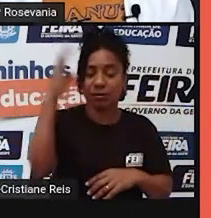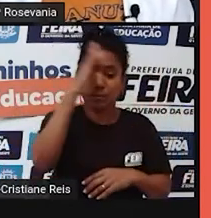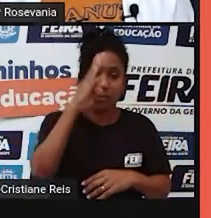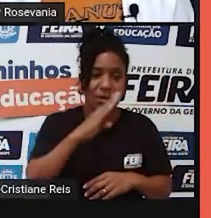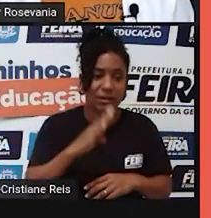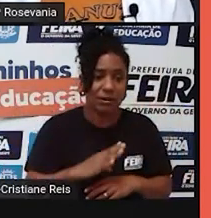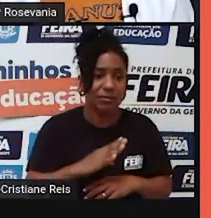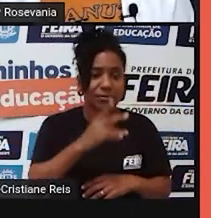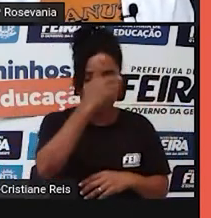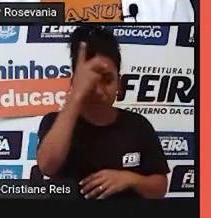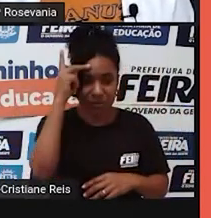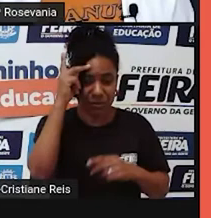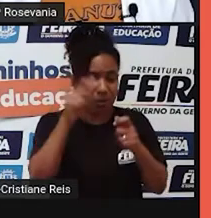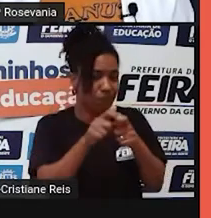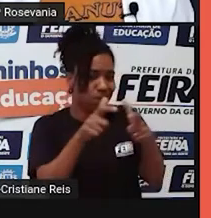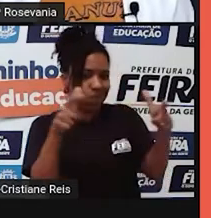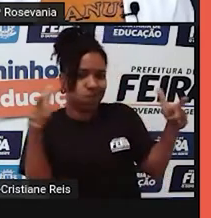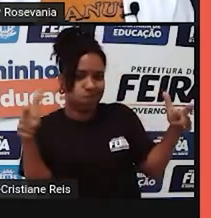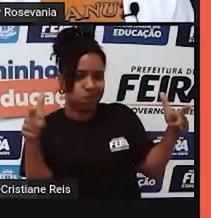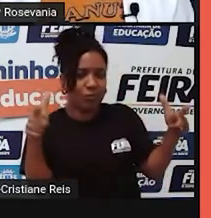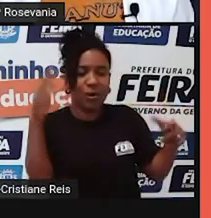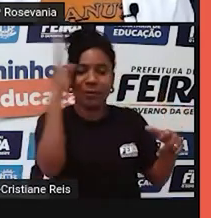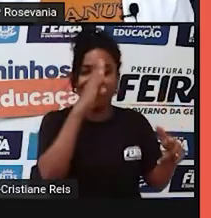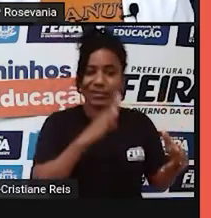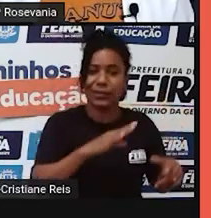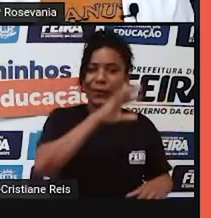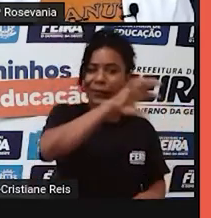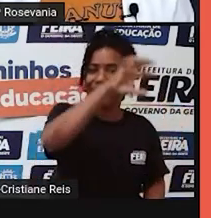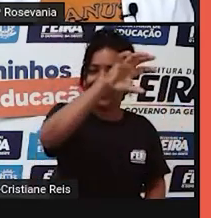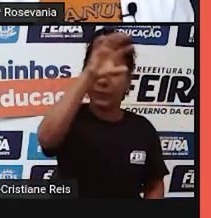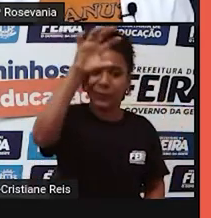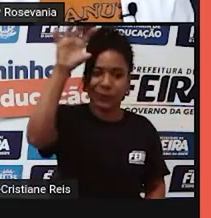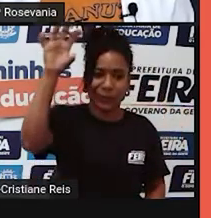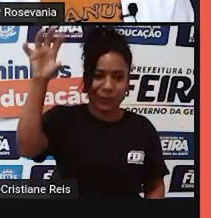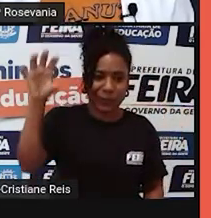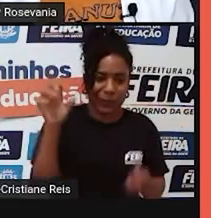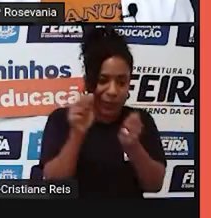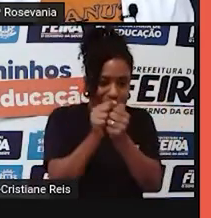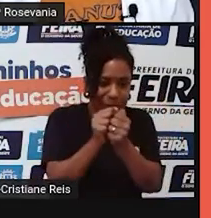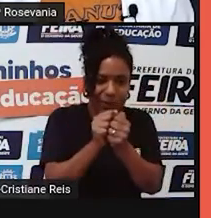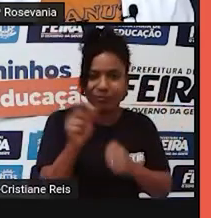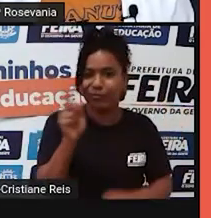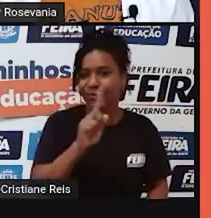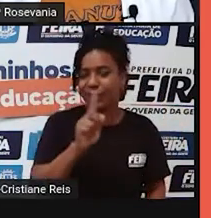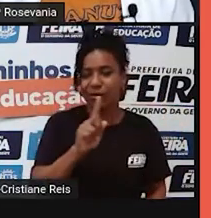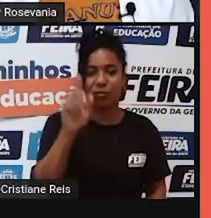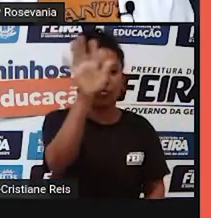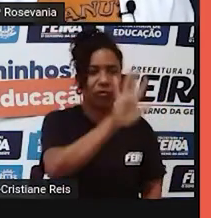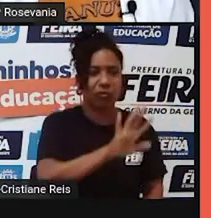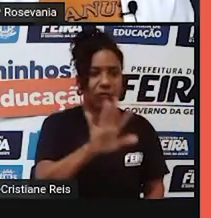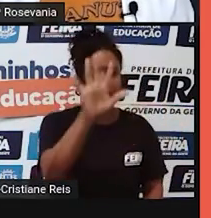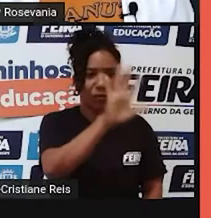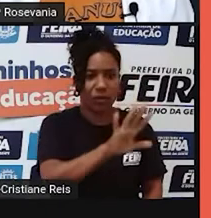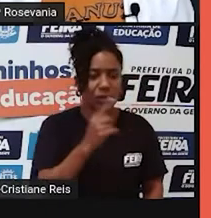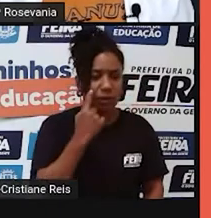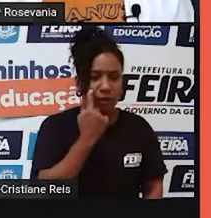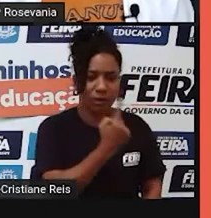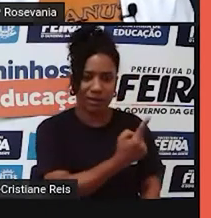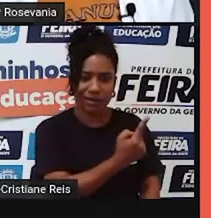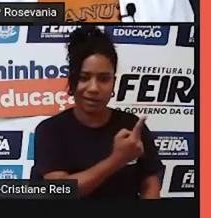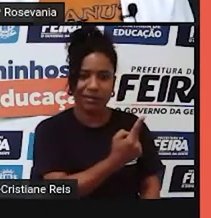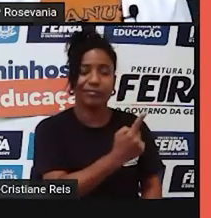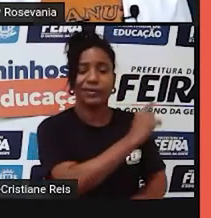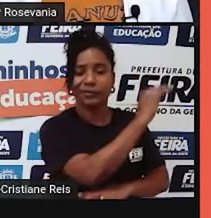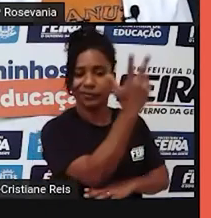ele, infelizmente, é pouco povoado. O que eu tenho aqui que faz com que tenha esse vazio demográfico? Eu tenho aqui a área de